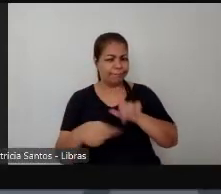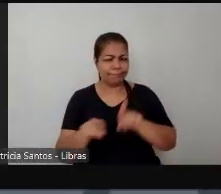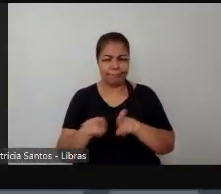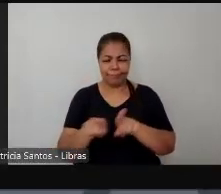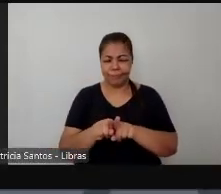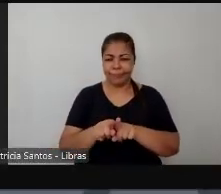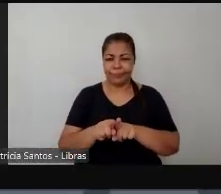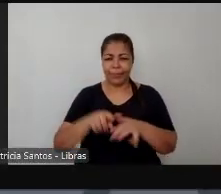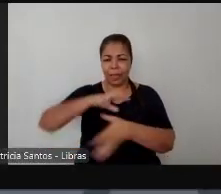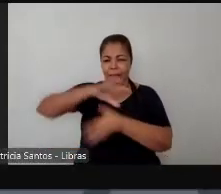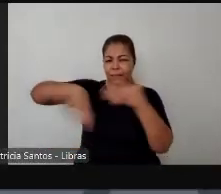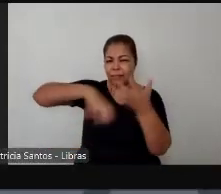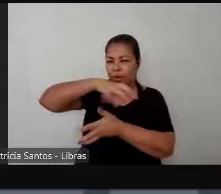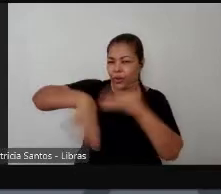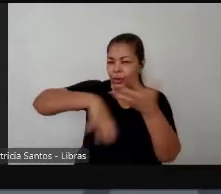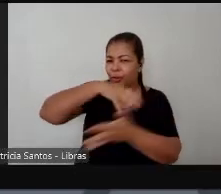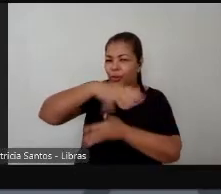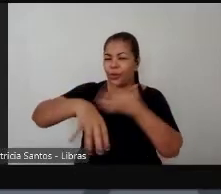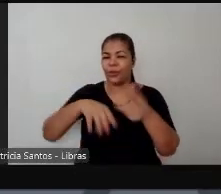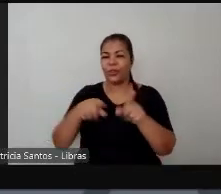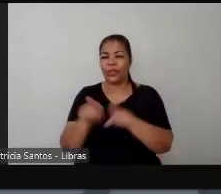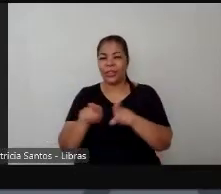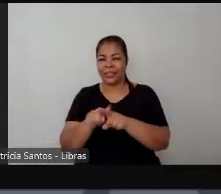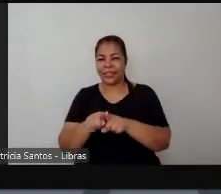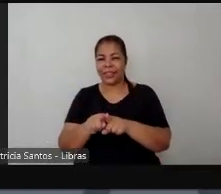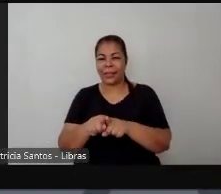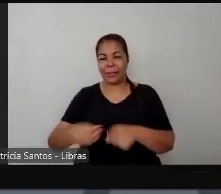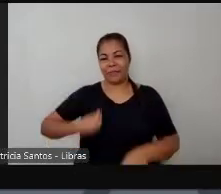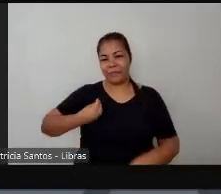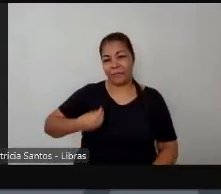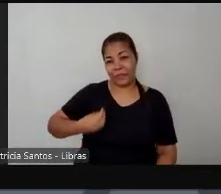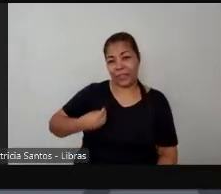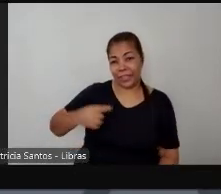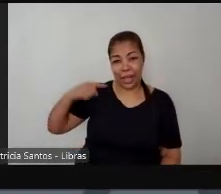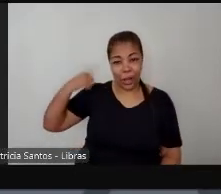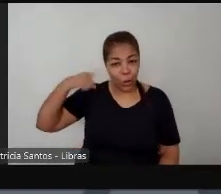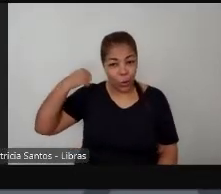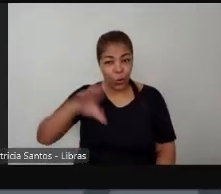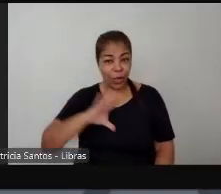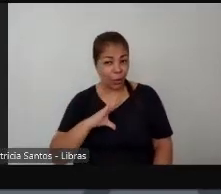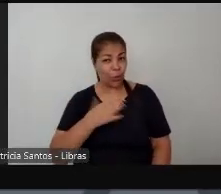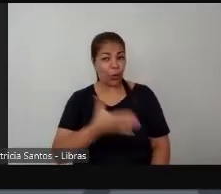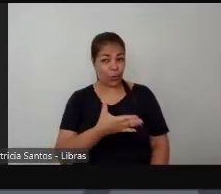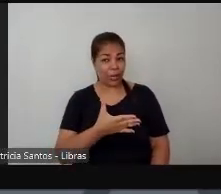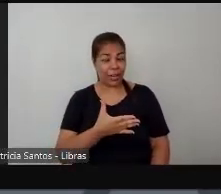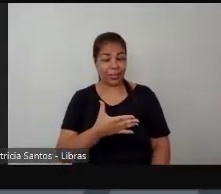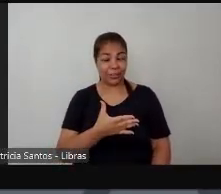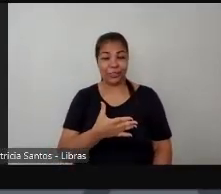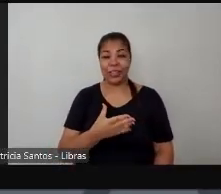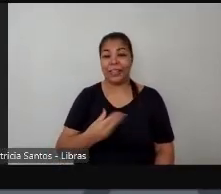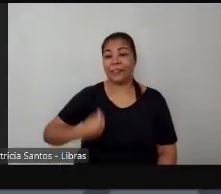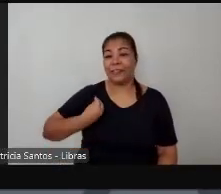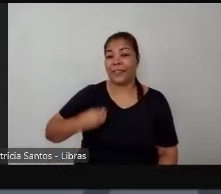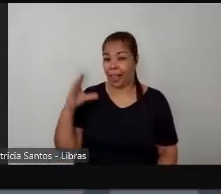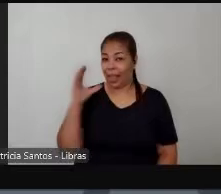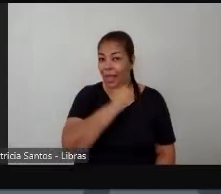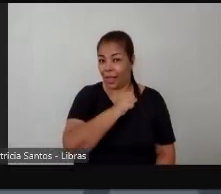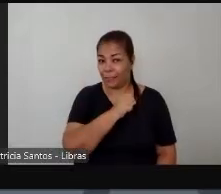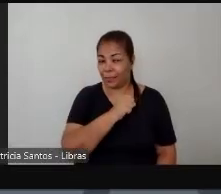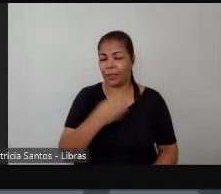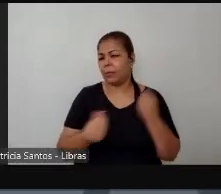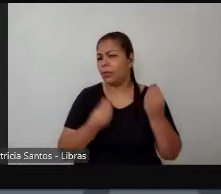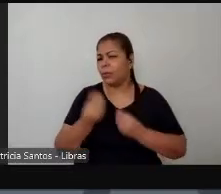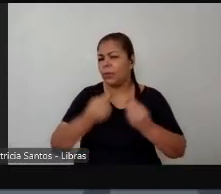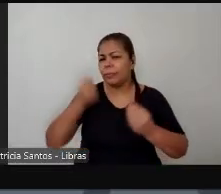a vida louca a vida breve perdão entre a rebelião e a coragem e a vida louca a vida breve como pensar uma política de